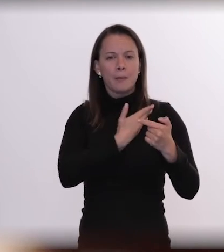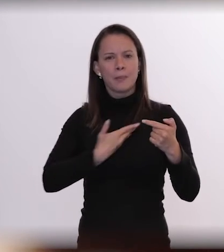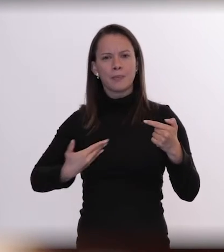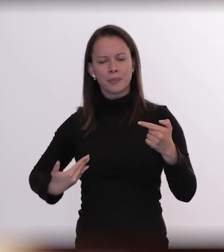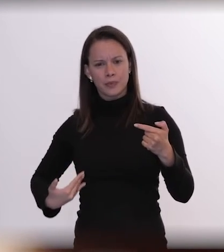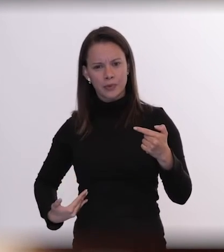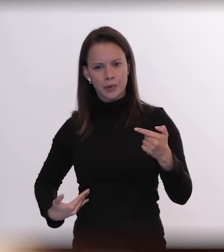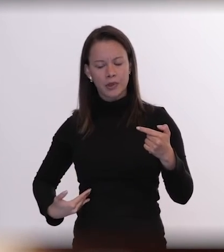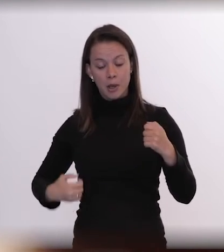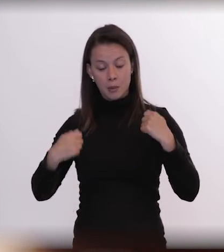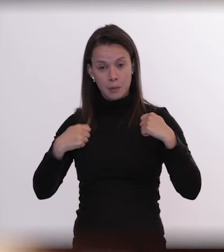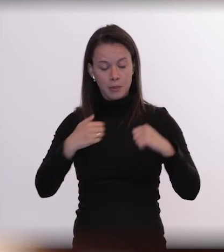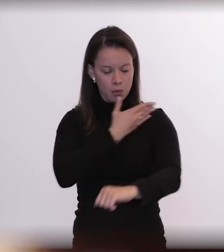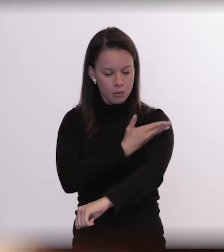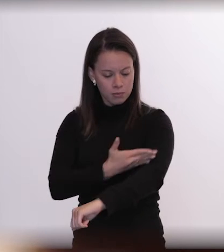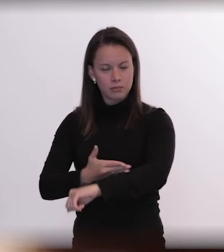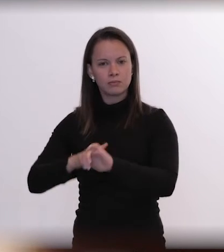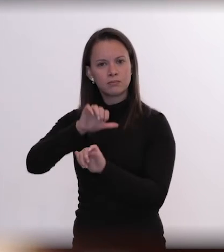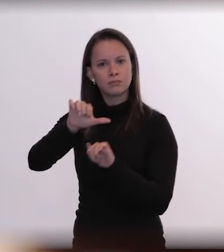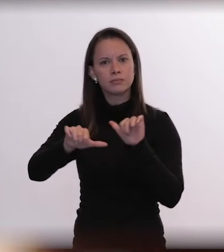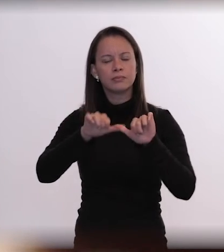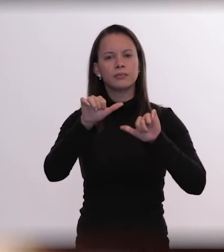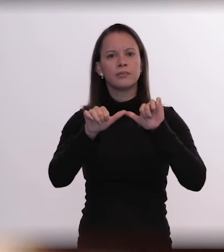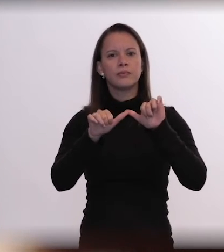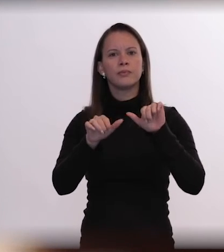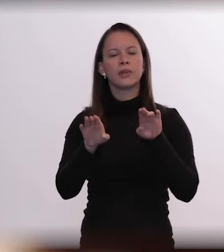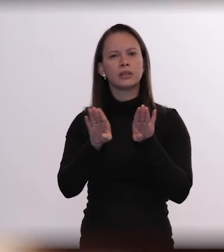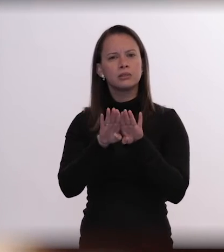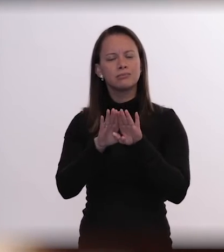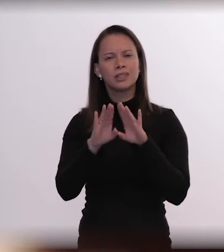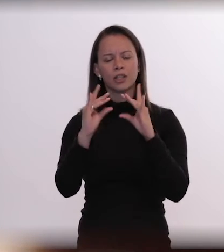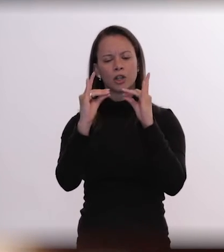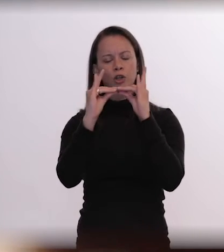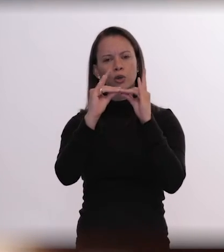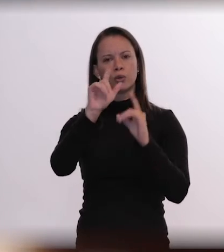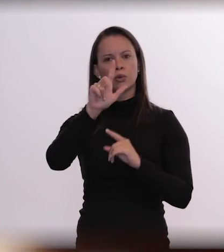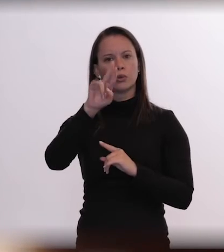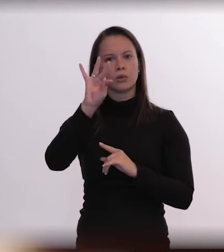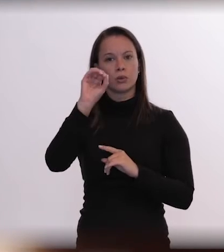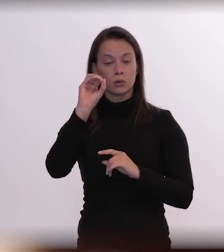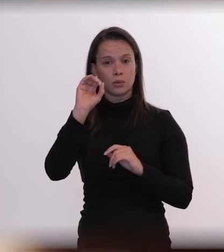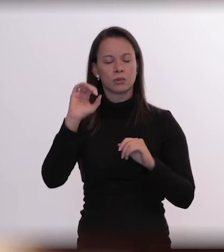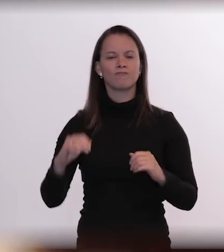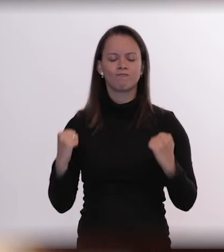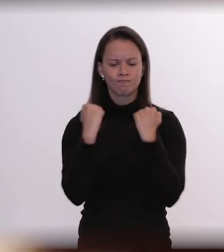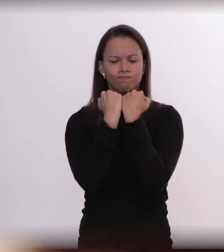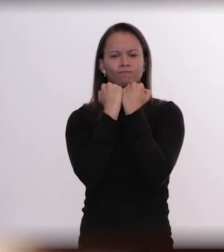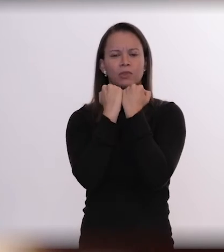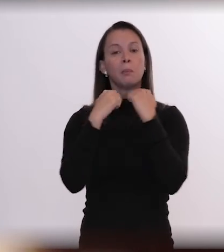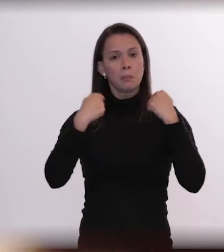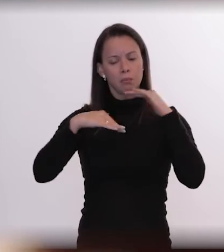como resposta mudança de comportamento que tem como resposta enfrentamento luta e resistência não é a escuta